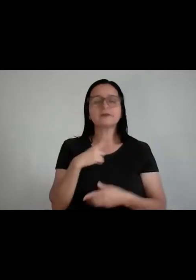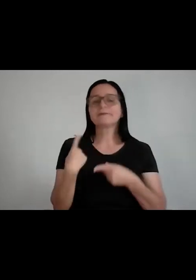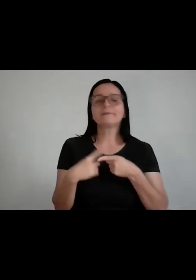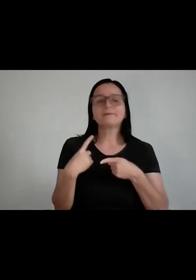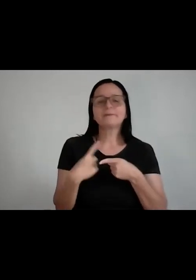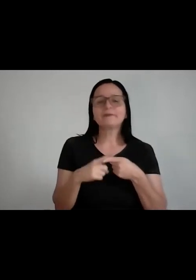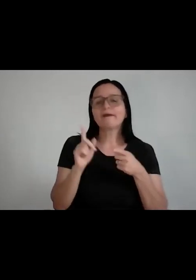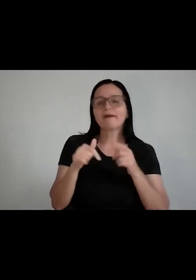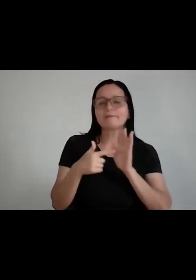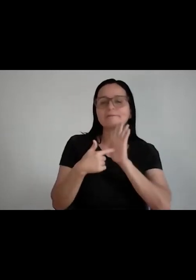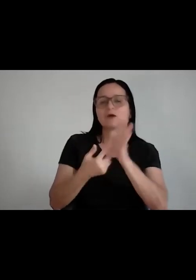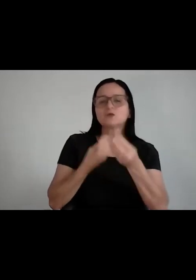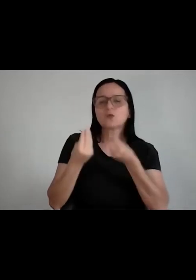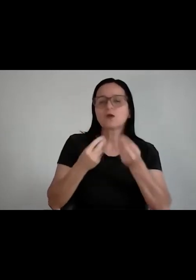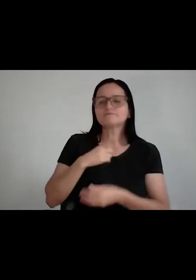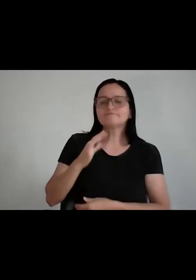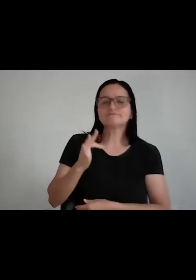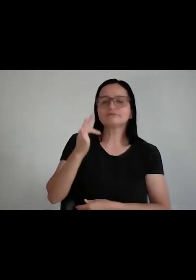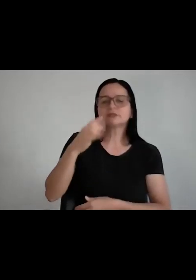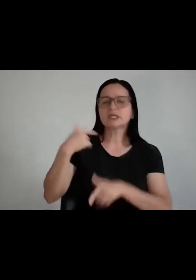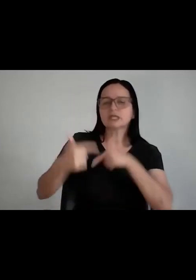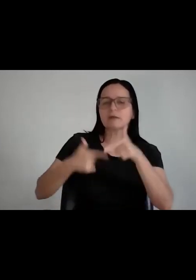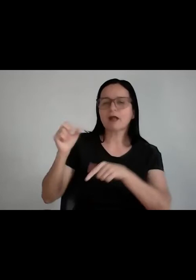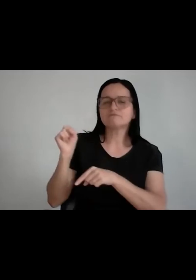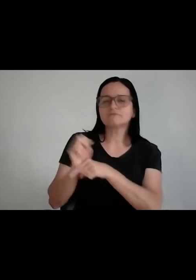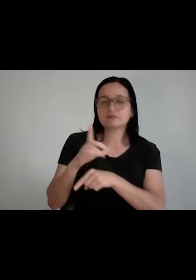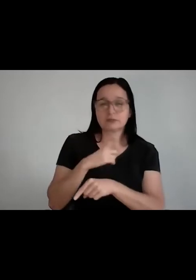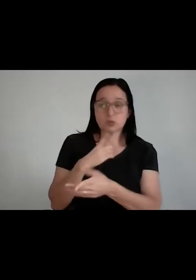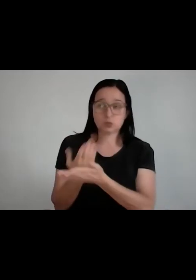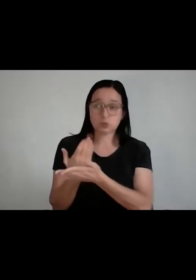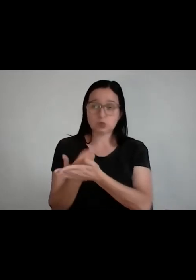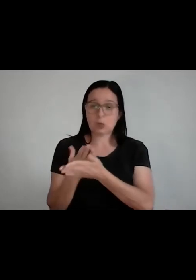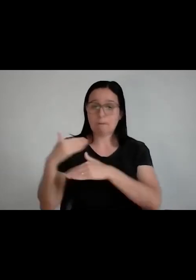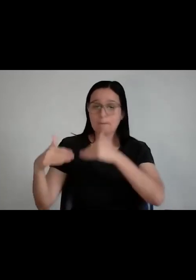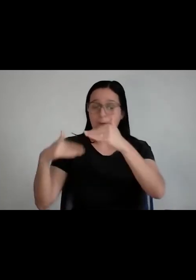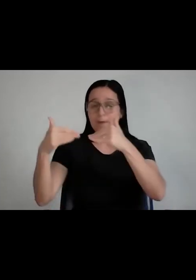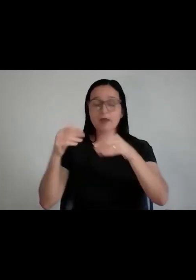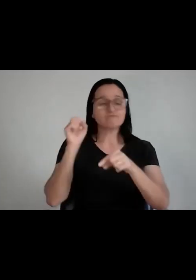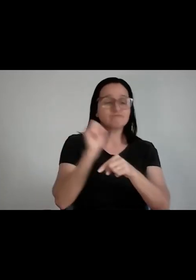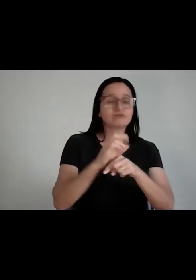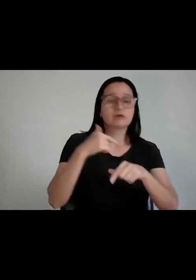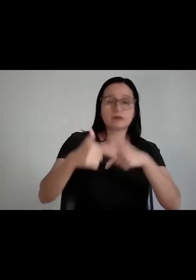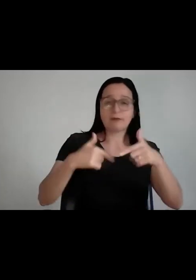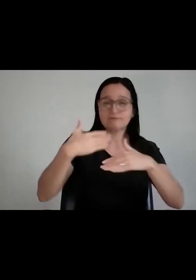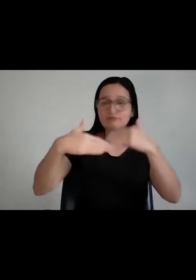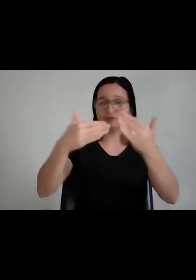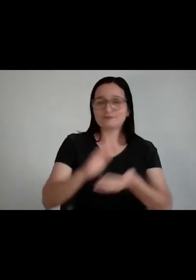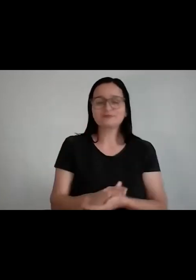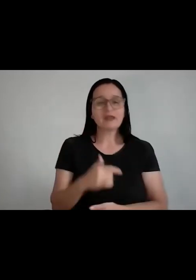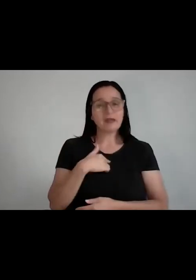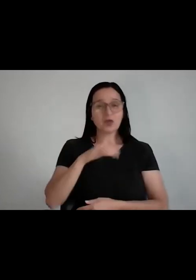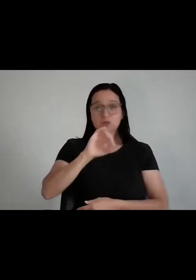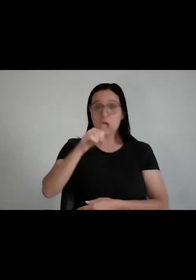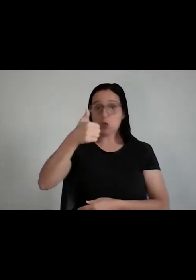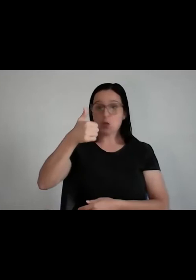teatrinho do que vai acontecer lá no mercado de trabalho, tá? Não necessariamente zero um da minha turma. Eu fiz engenharia. o cara que ganha